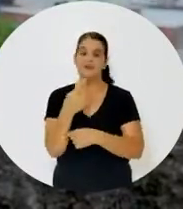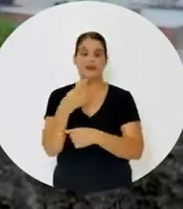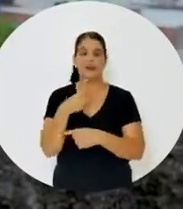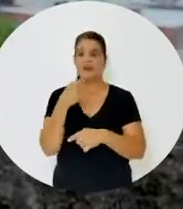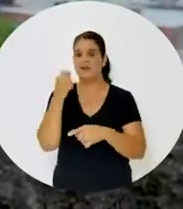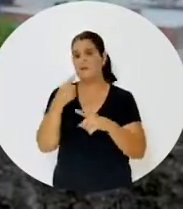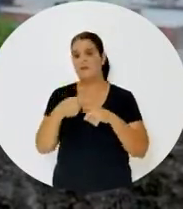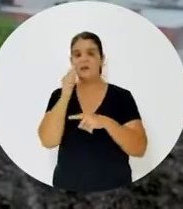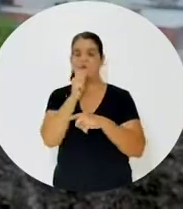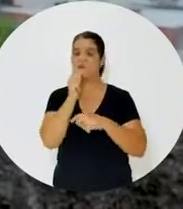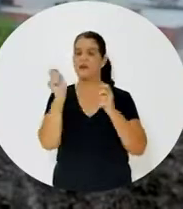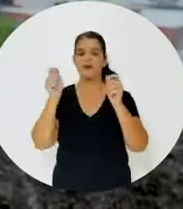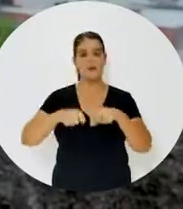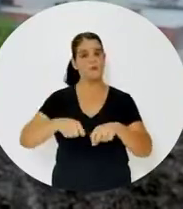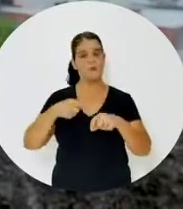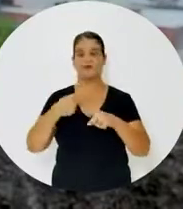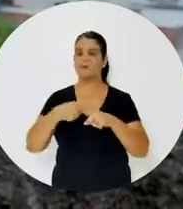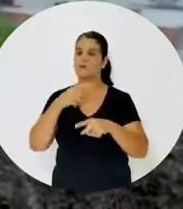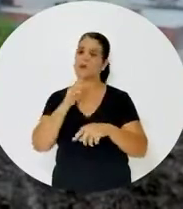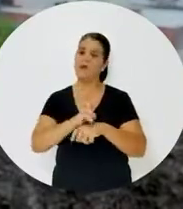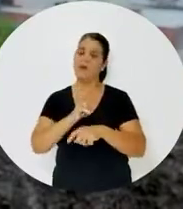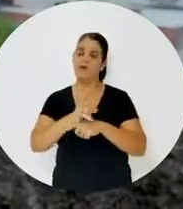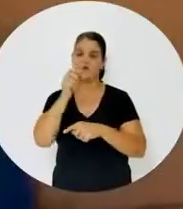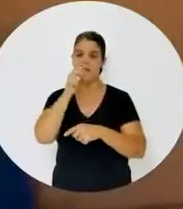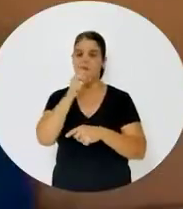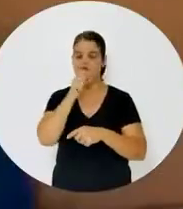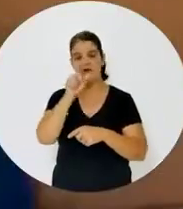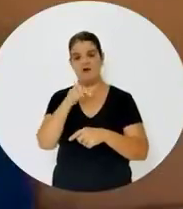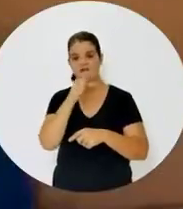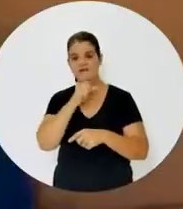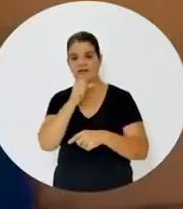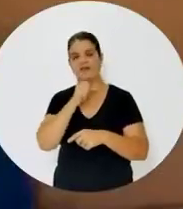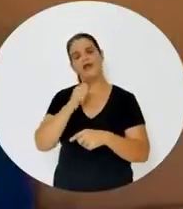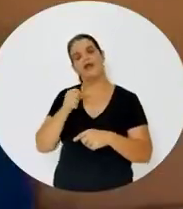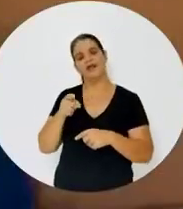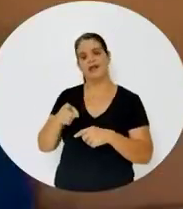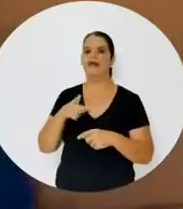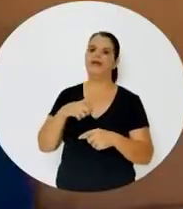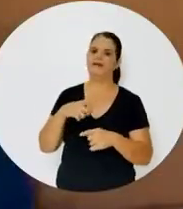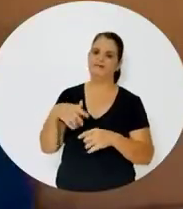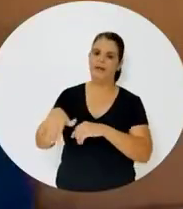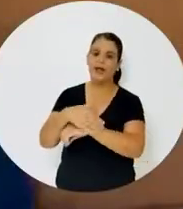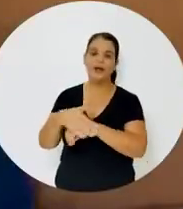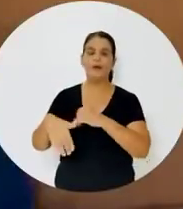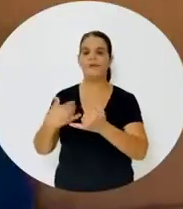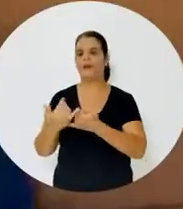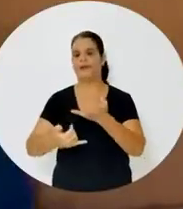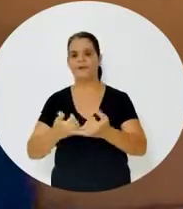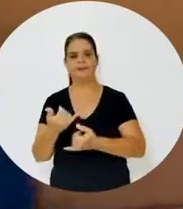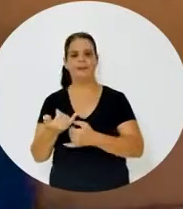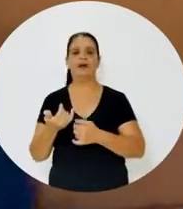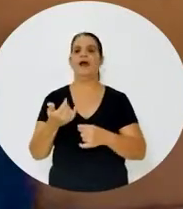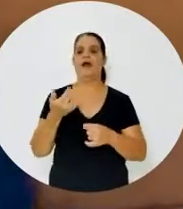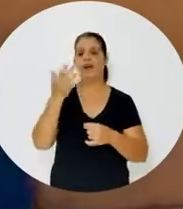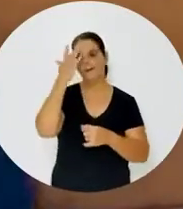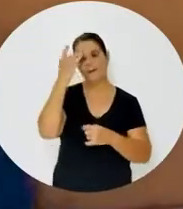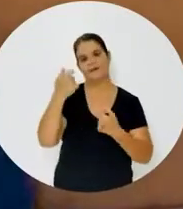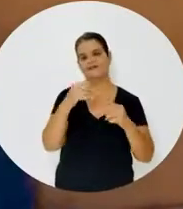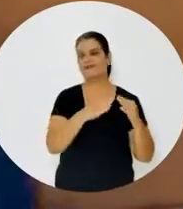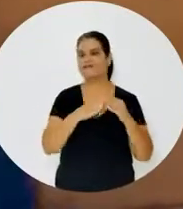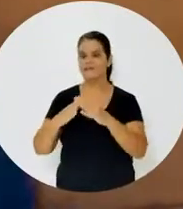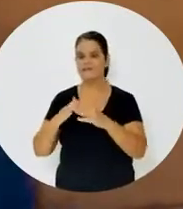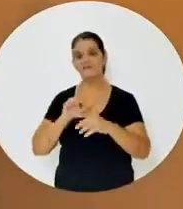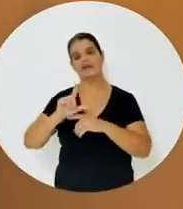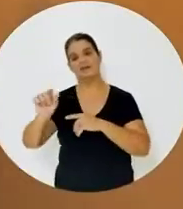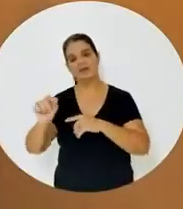ninguém, porque minha mãe não pode. Porque ela tem um conto da minha avó, que é velhinha. Os bichinhos ficaram na rua brincando. Não tem creche, a mãe às vezes tem que deixar com a vizinha pra